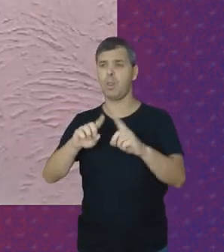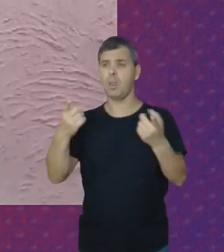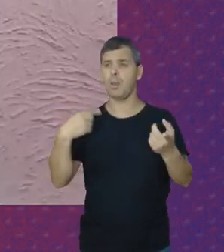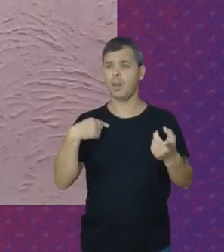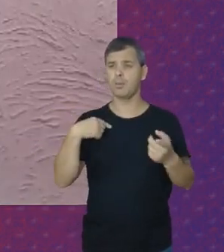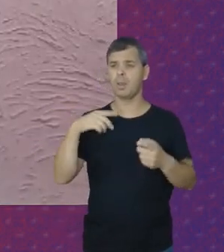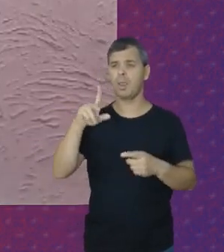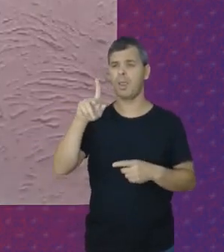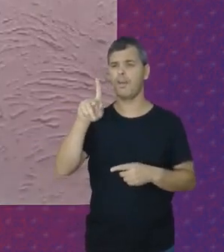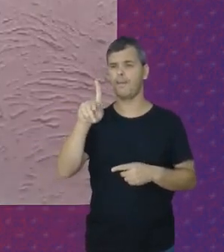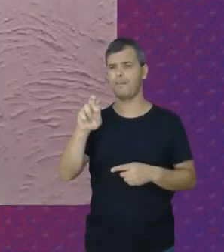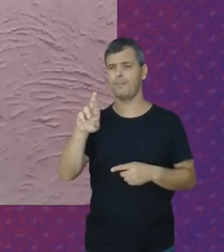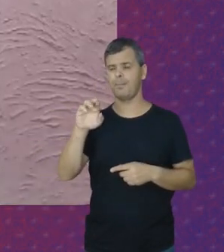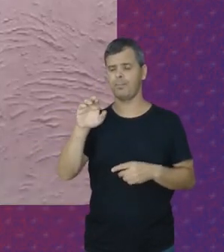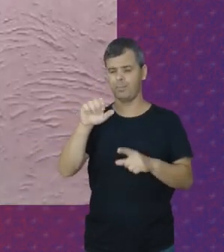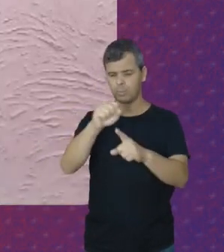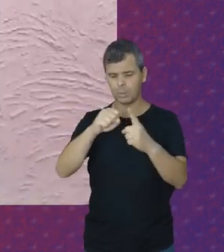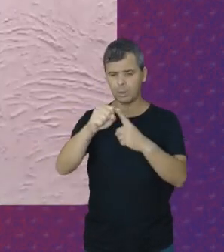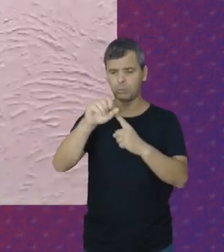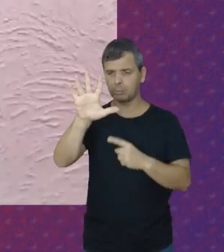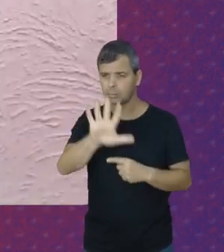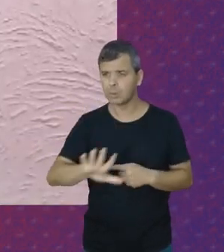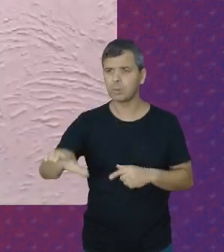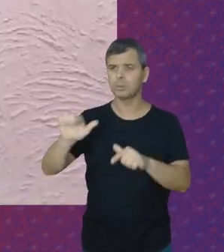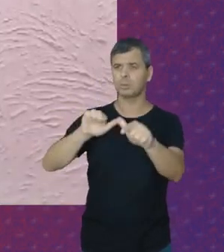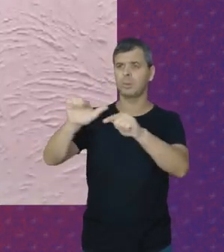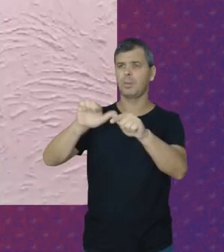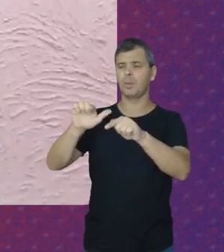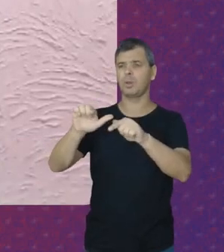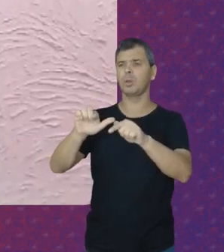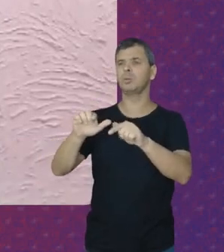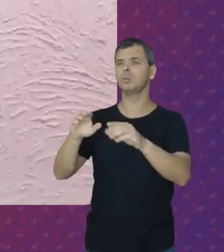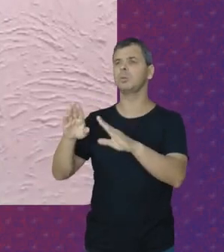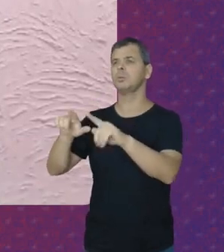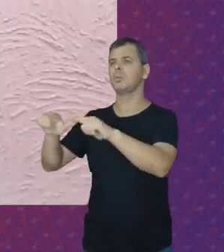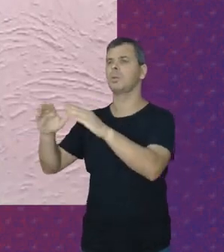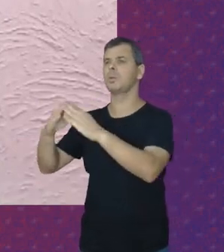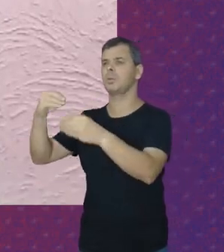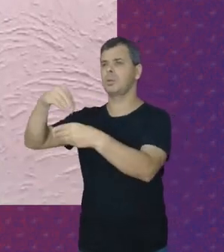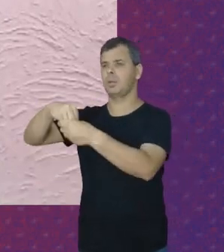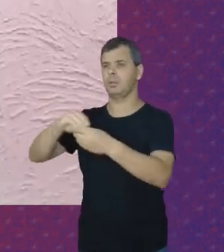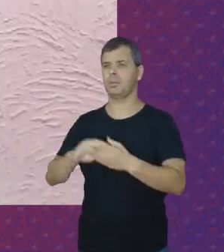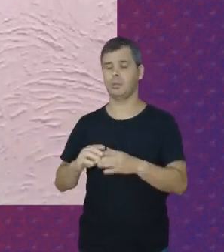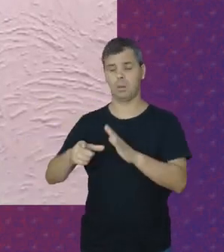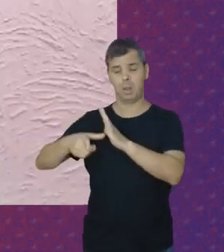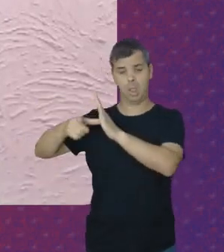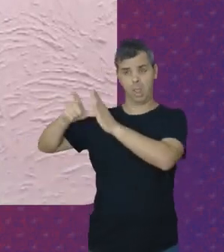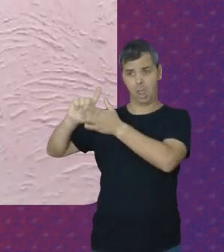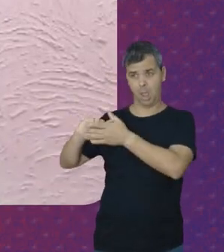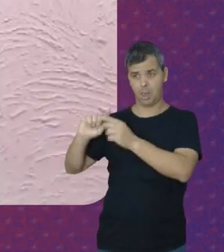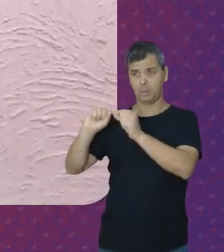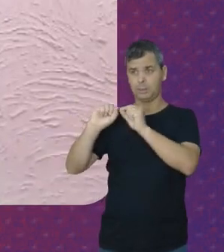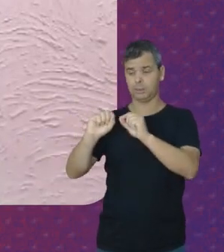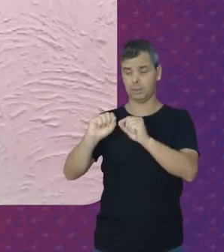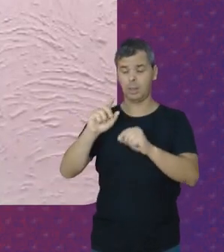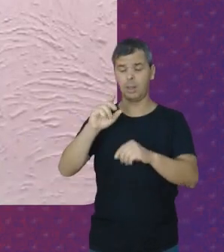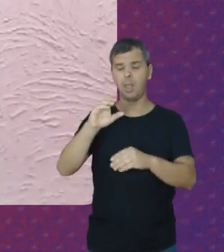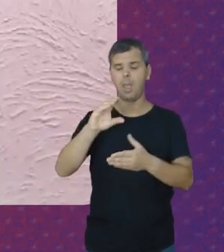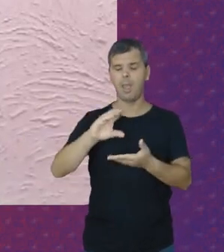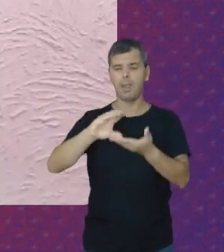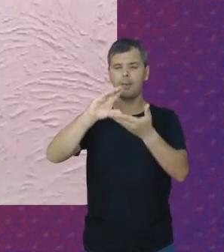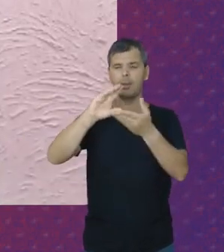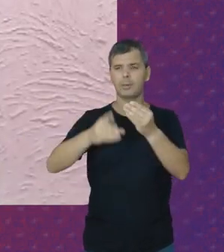FENATRAG Federação Nacional de Trabalhadoras Domésticas Antes de falar da PEC